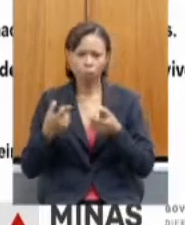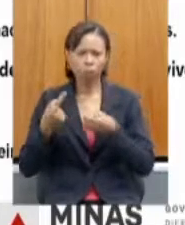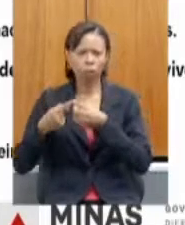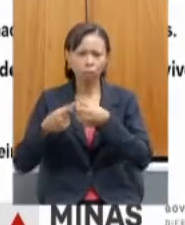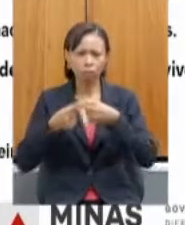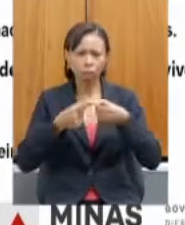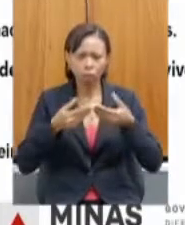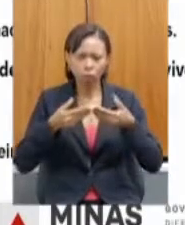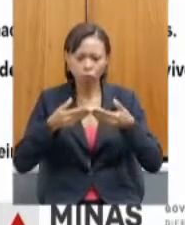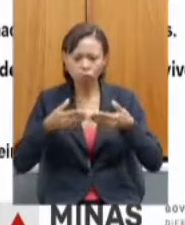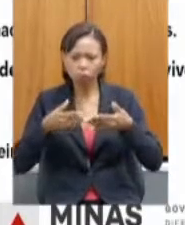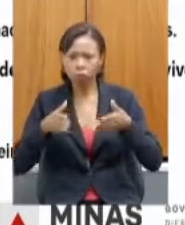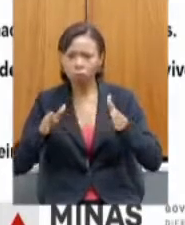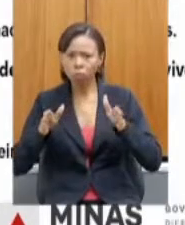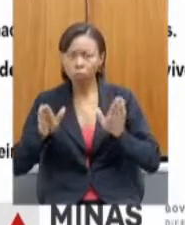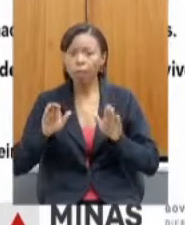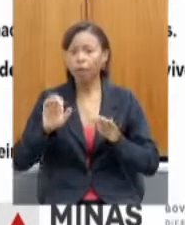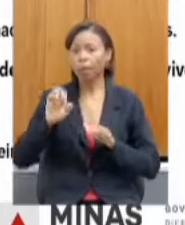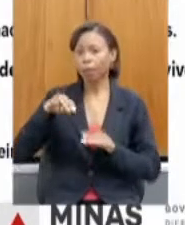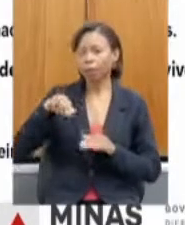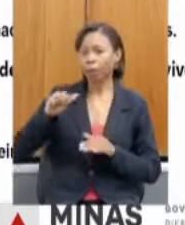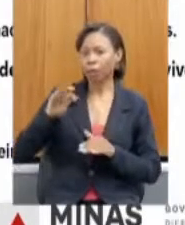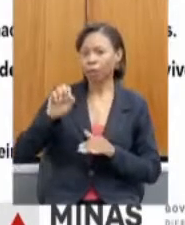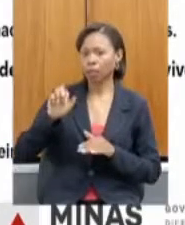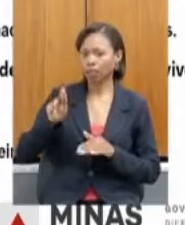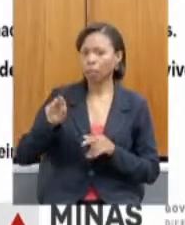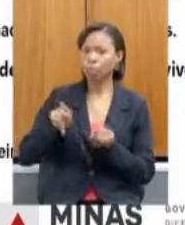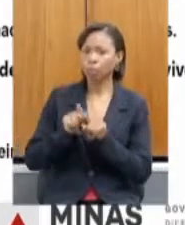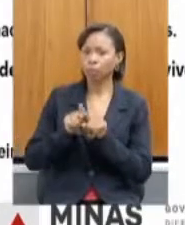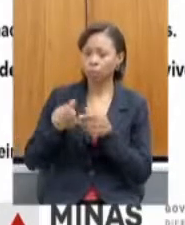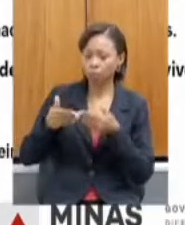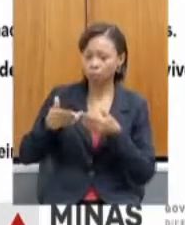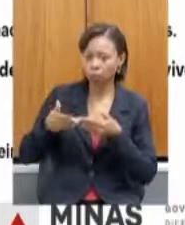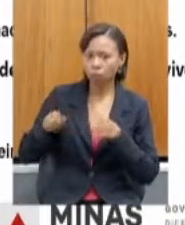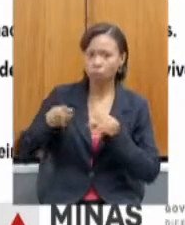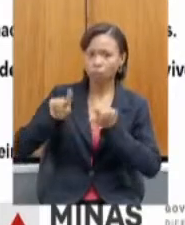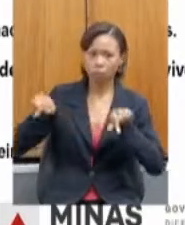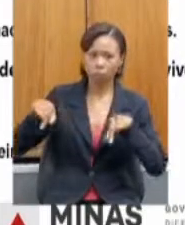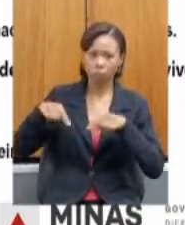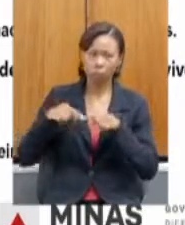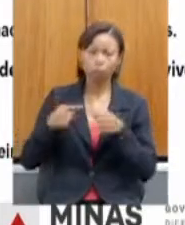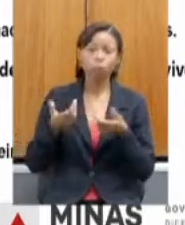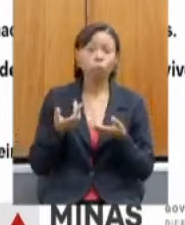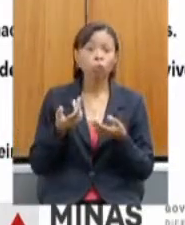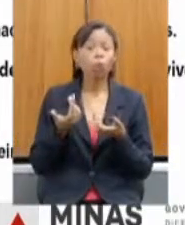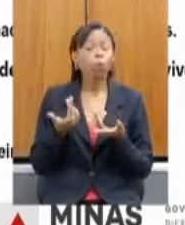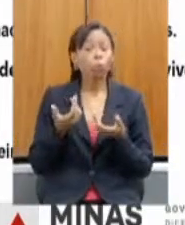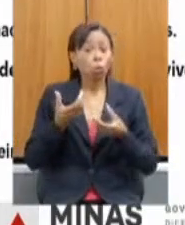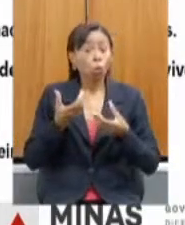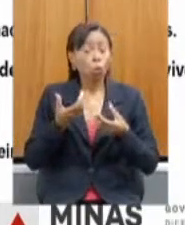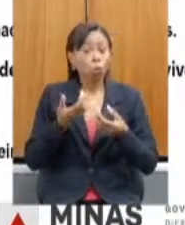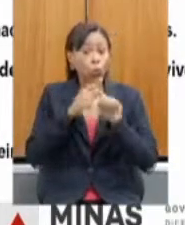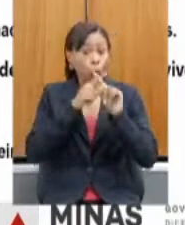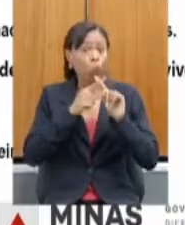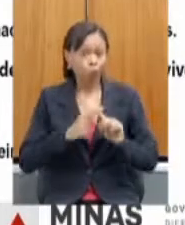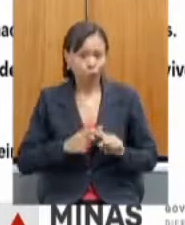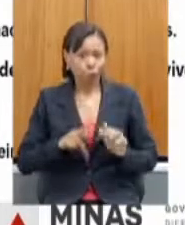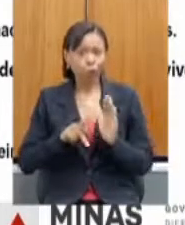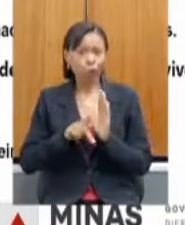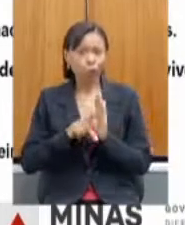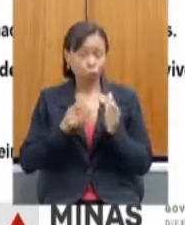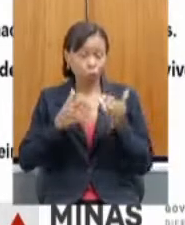municipais, a IMATER também voltou a abrir seus escritórios. No concurso público da IMATER, que sempre foi uma demanda toda vez que eu venho aqui,